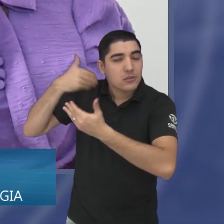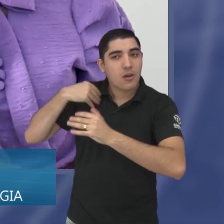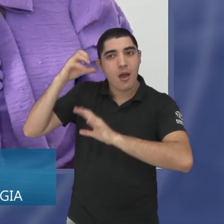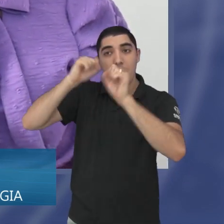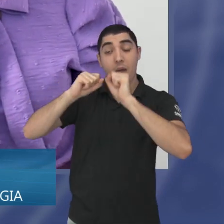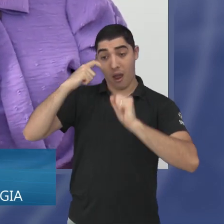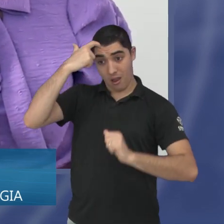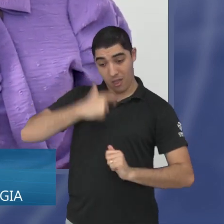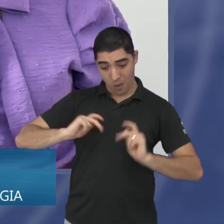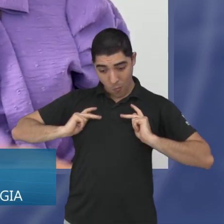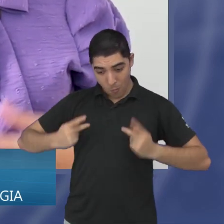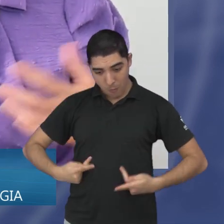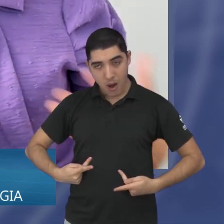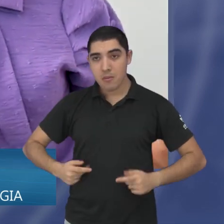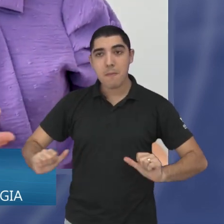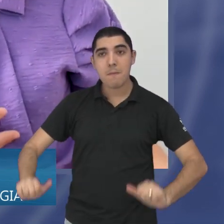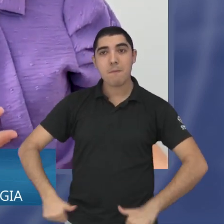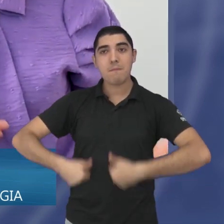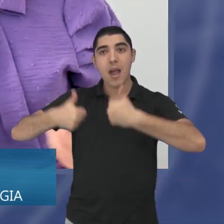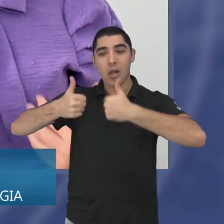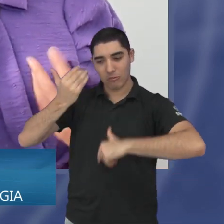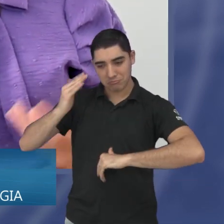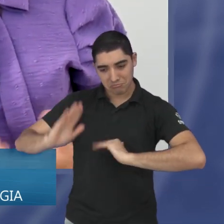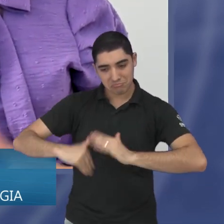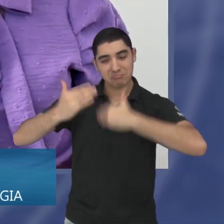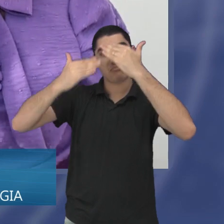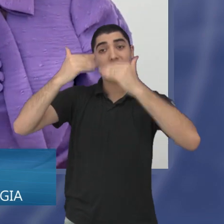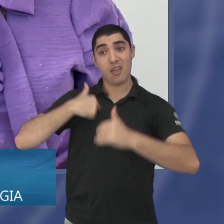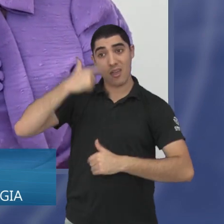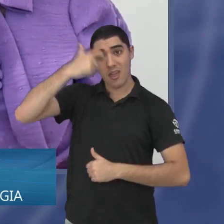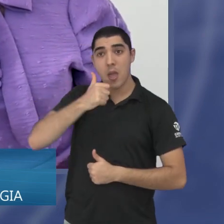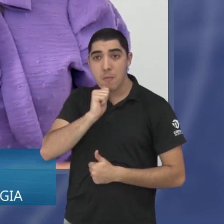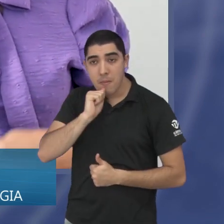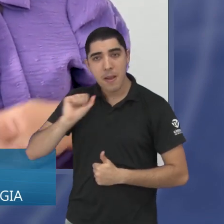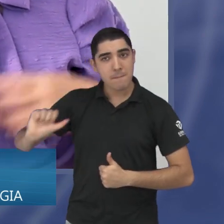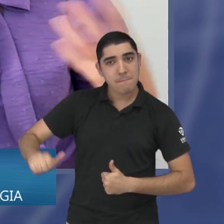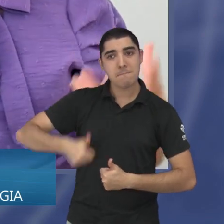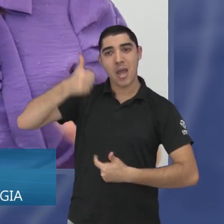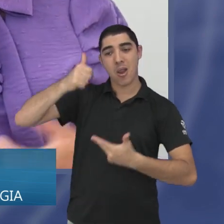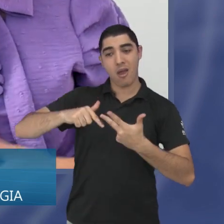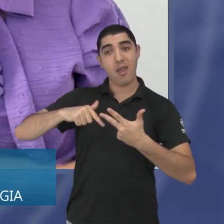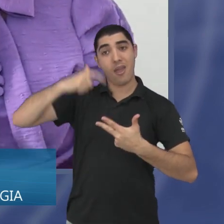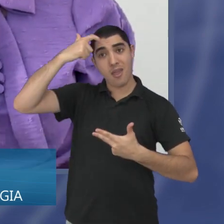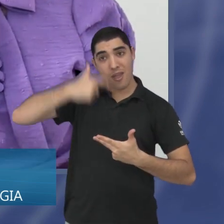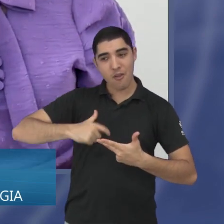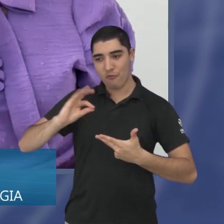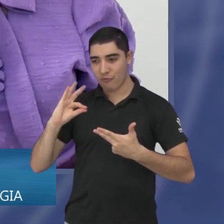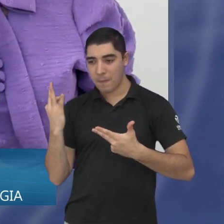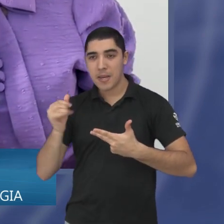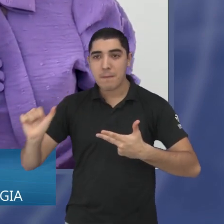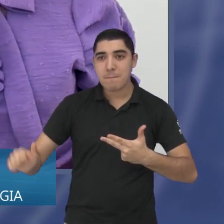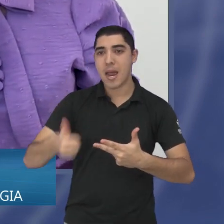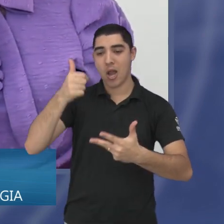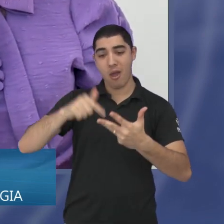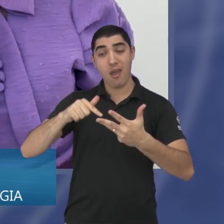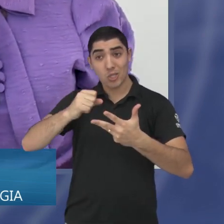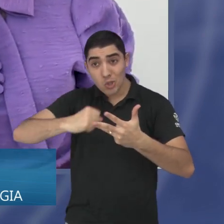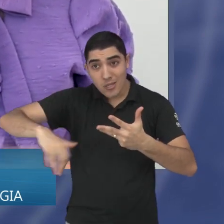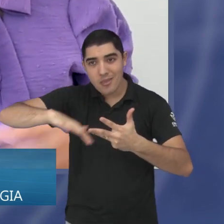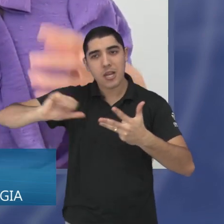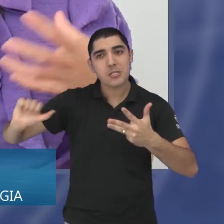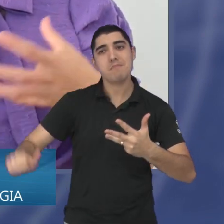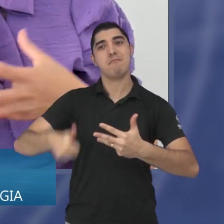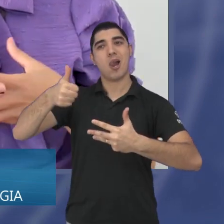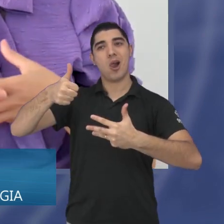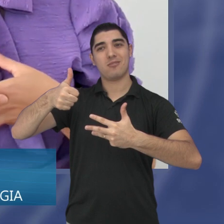nos fazem crescer como seres humanos, como mãe, como família, como sociedade. Então, eu acho que a rede de